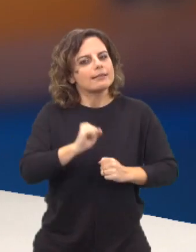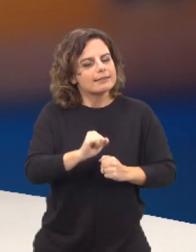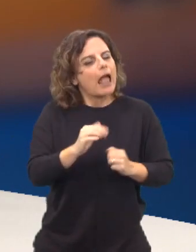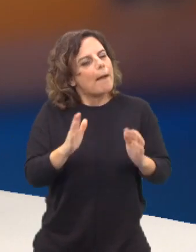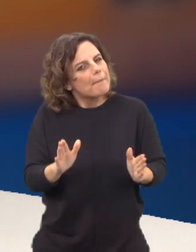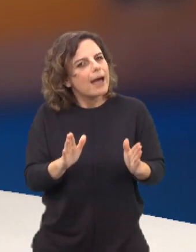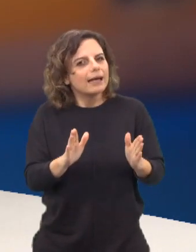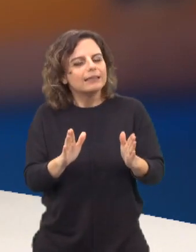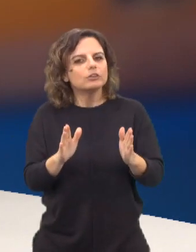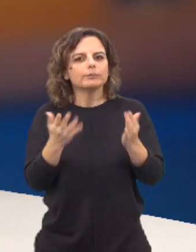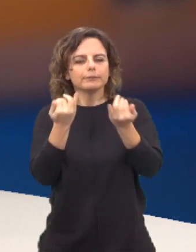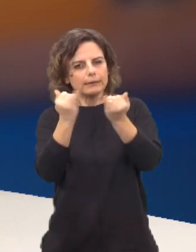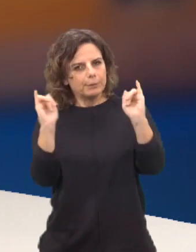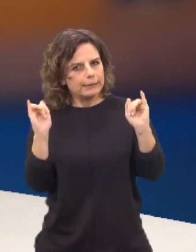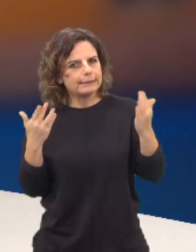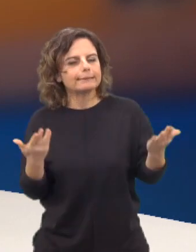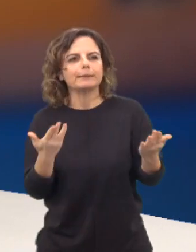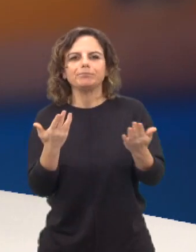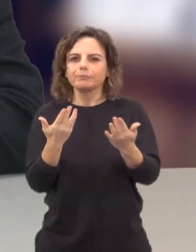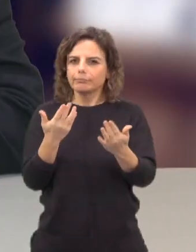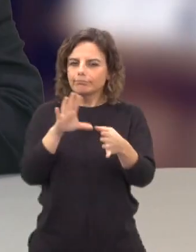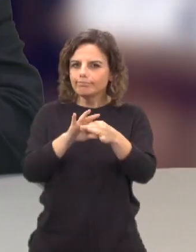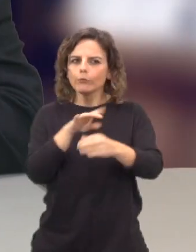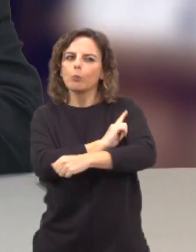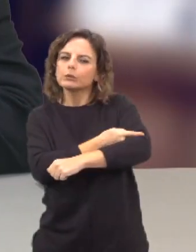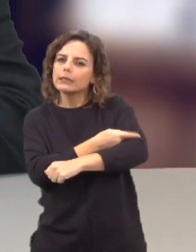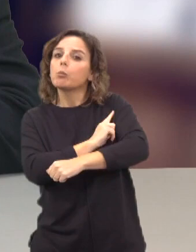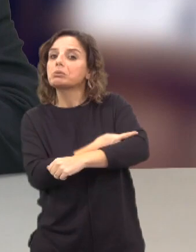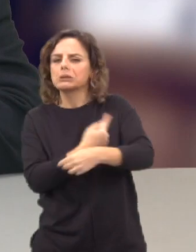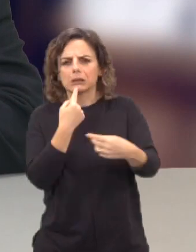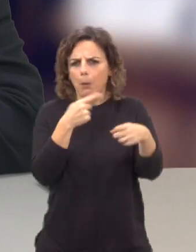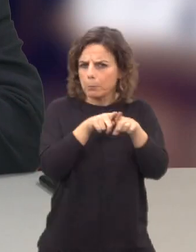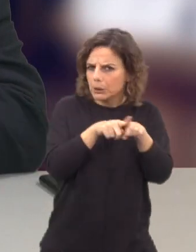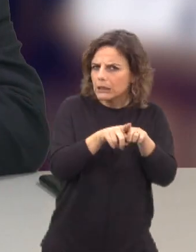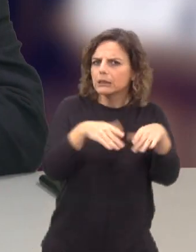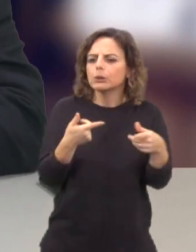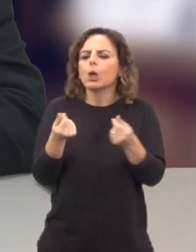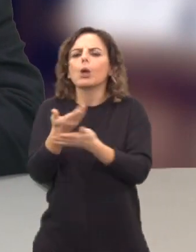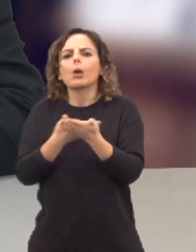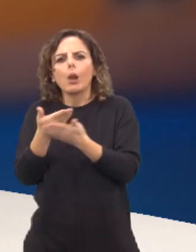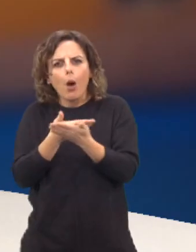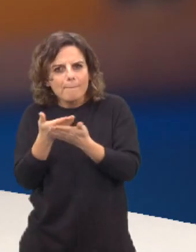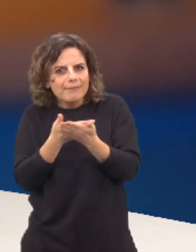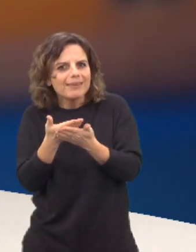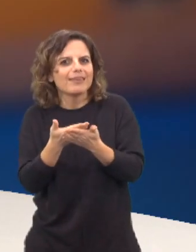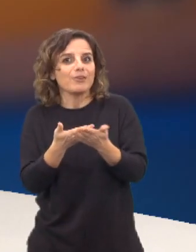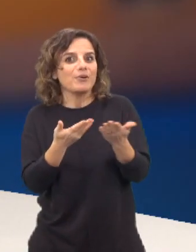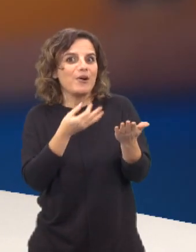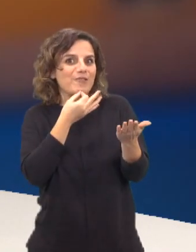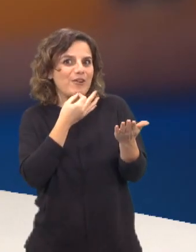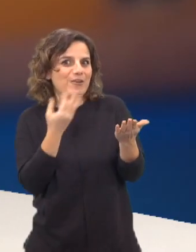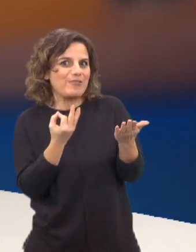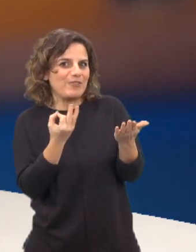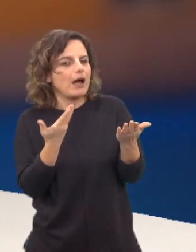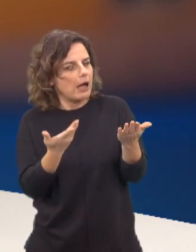No entanto, esta independência em relação aos poderes, sejam eles políticos ou económicos, como acabámos